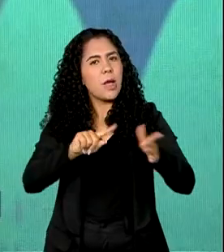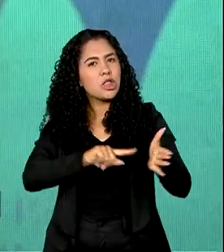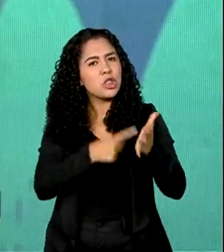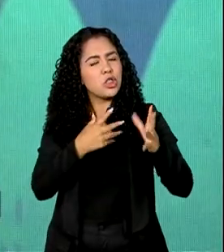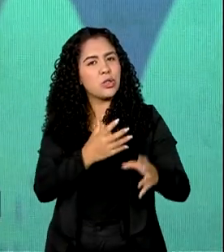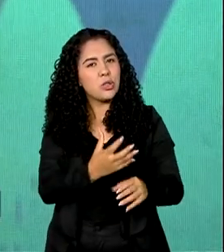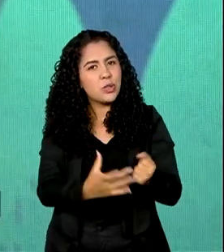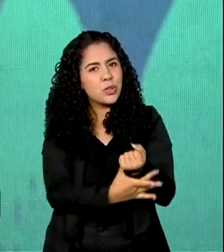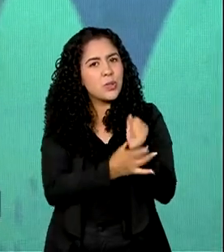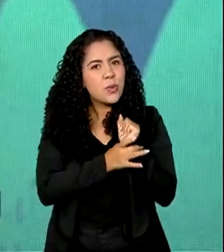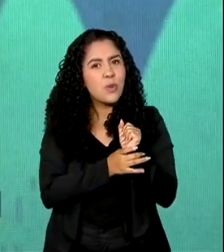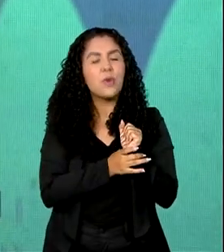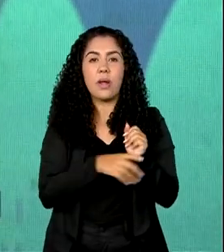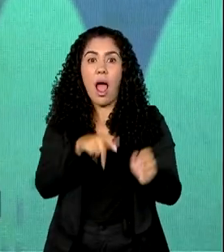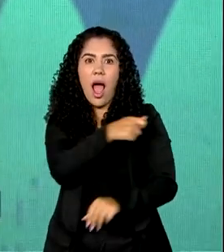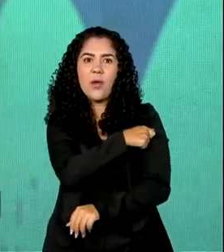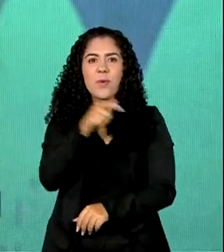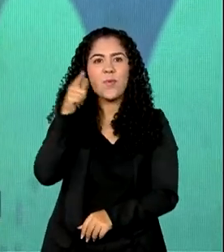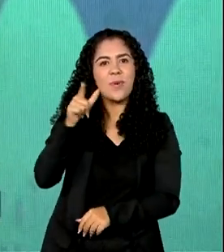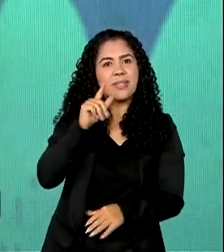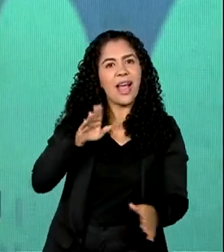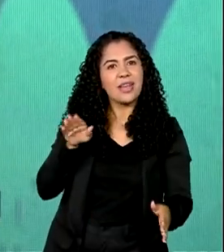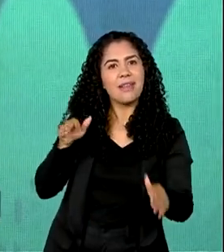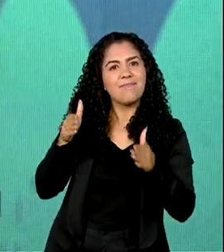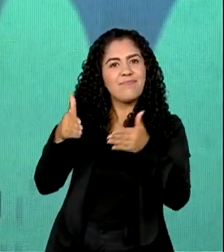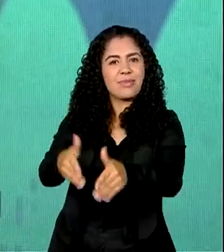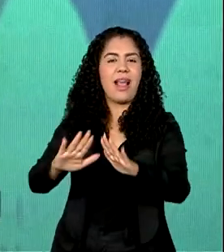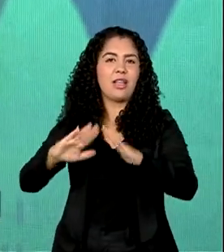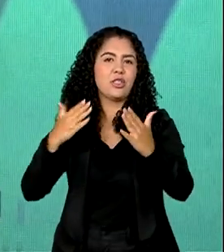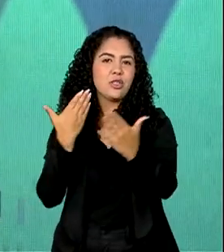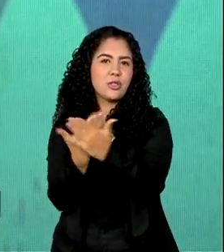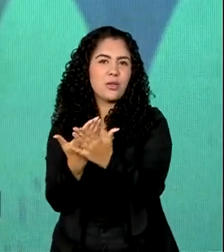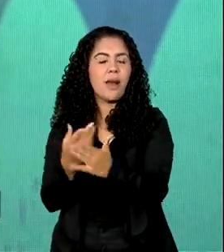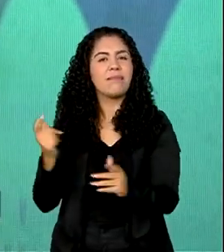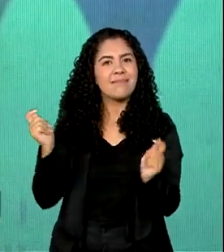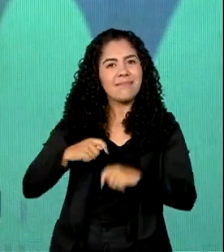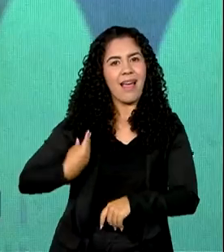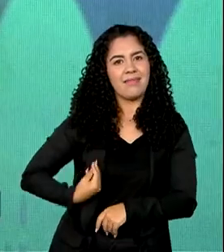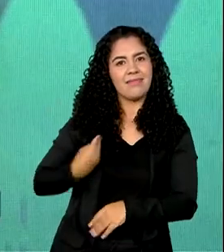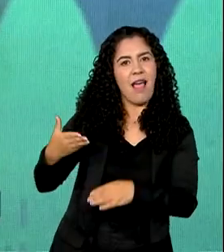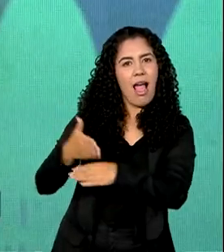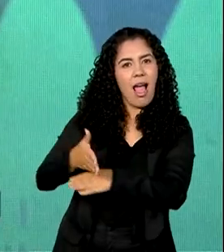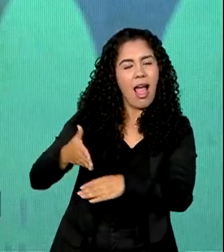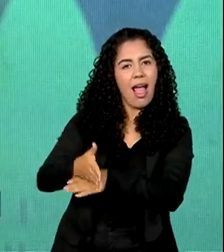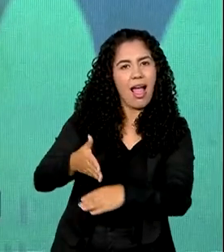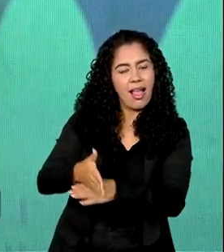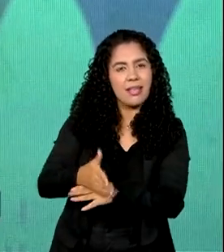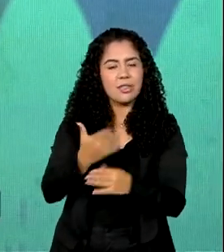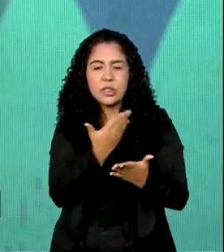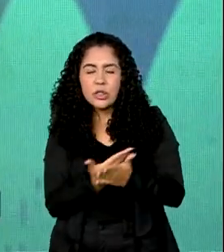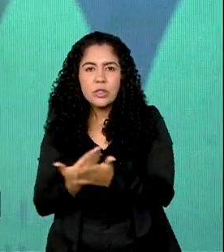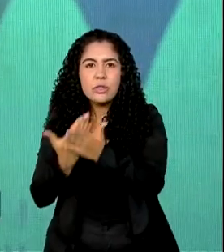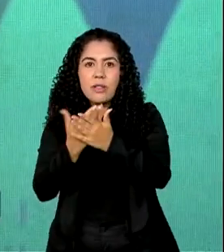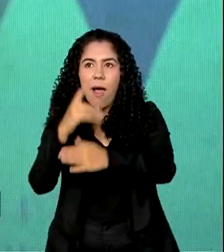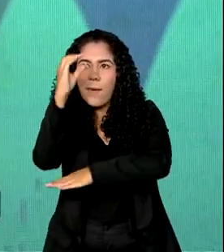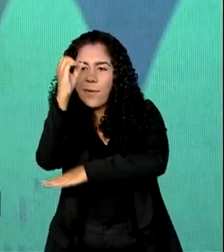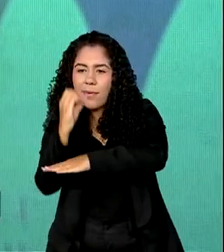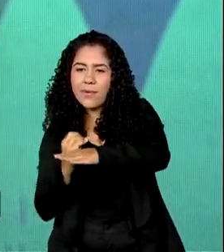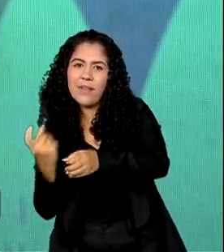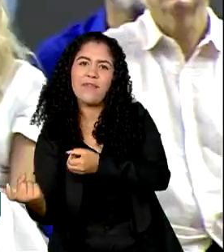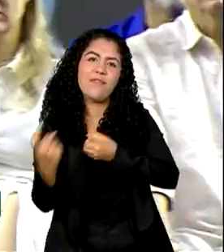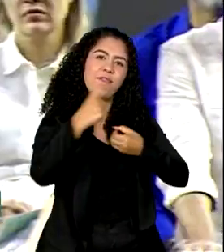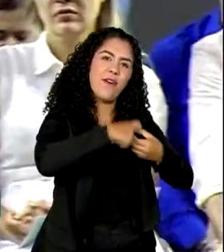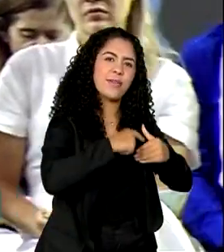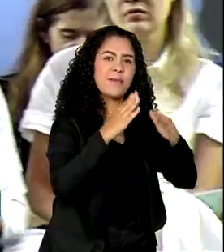cada aluno consegue chegar e, na escola, tem condições de estar presente e estudar. E ao final de cada turno, feliz para a casa